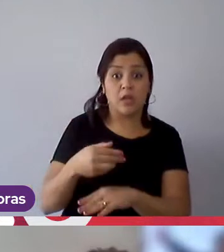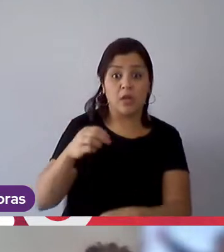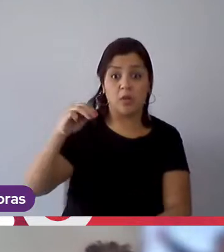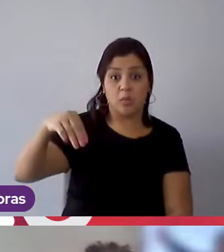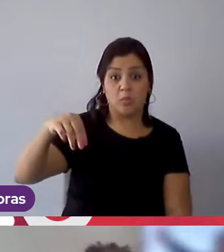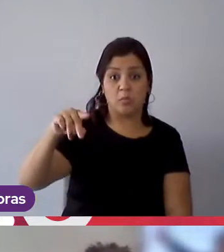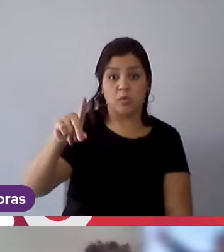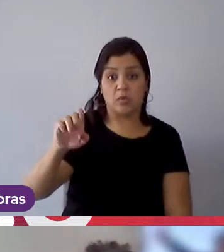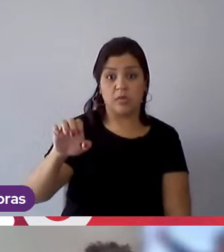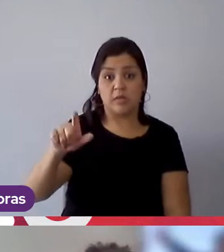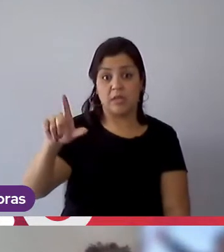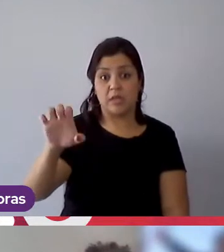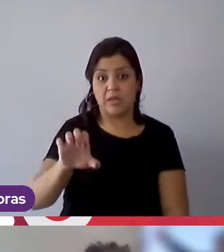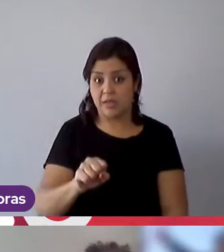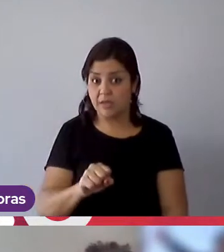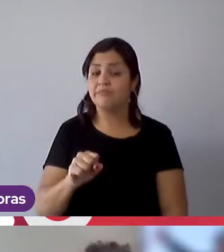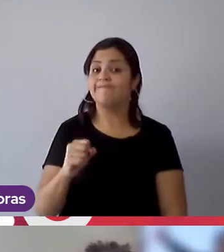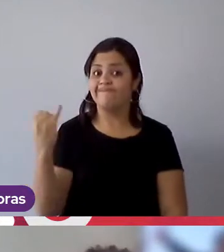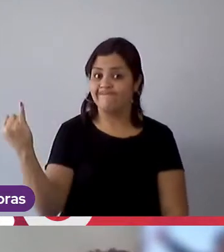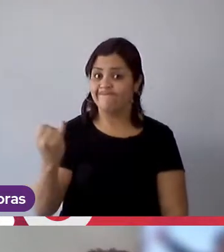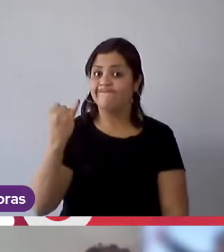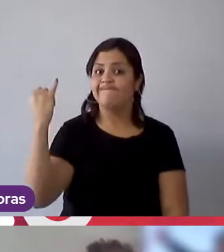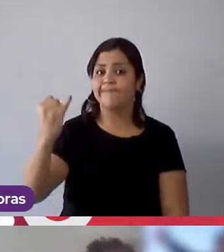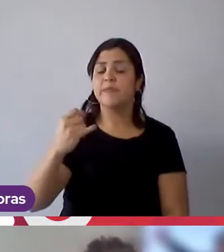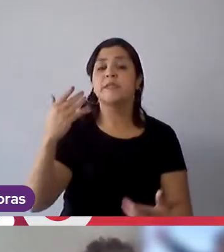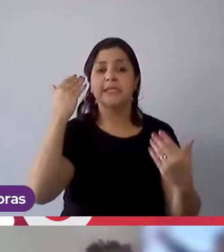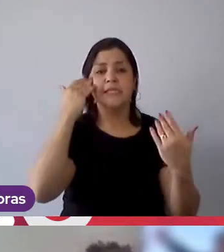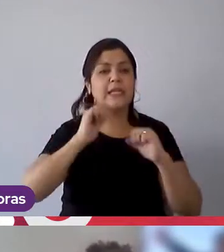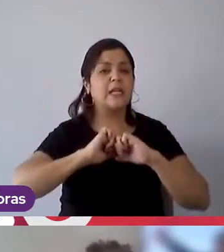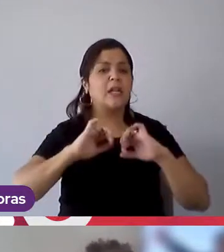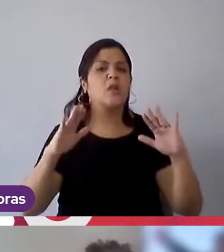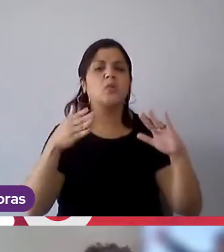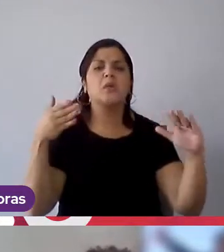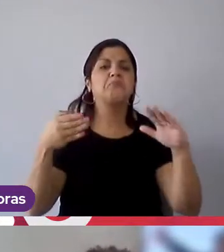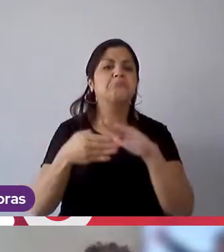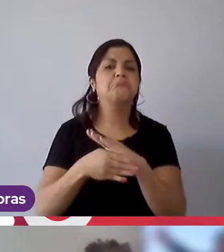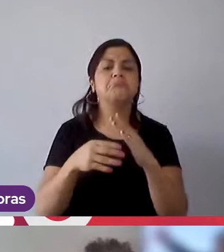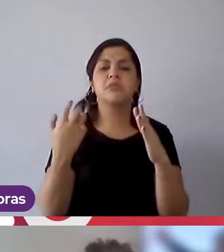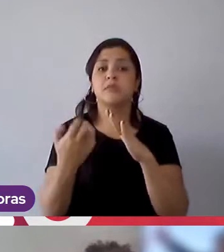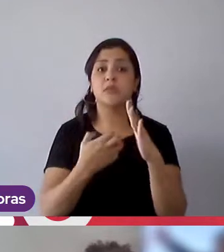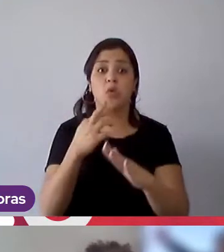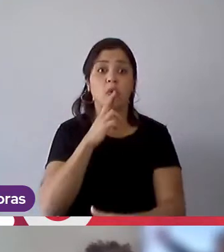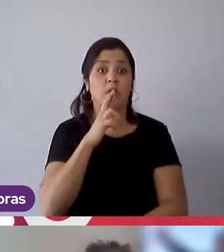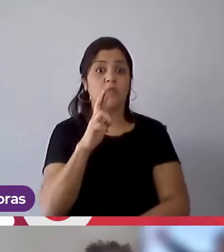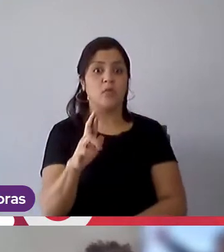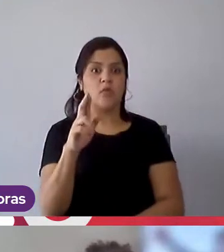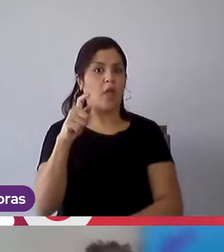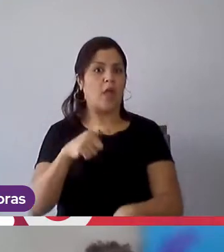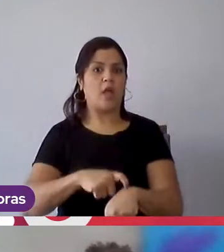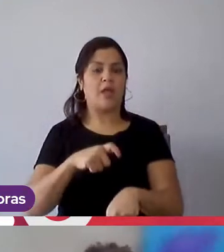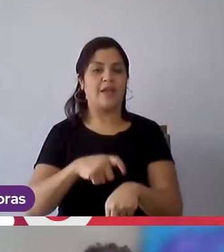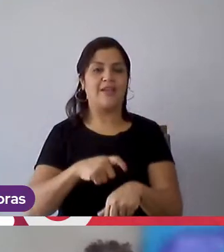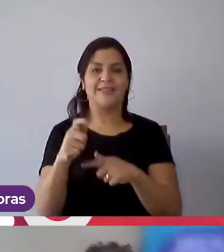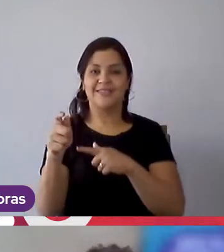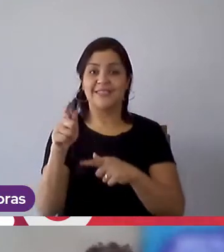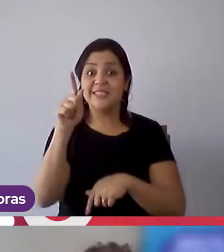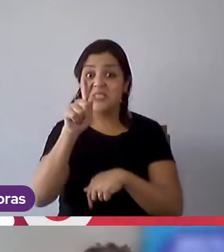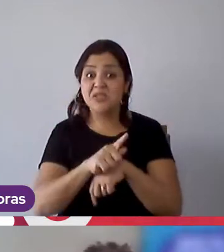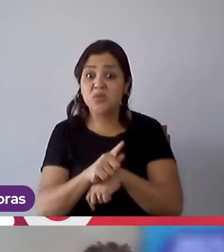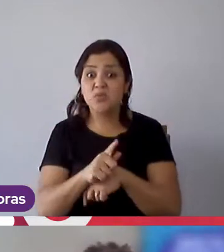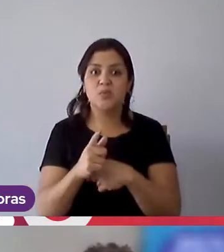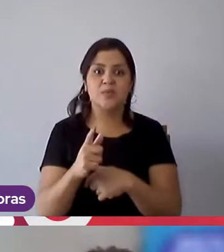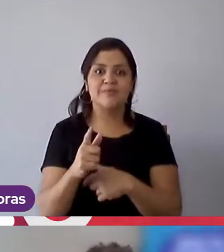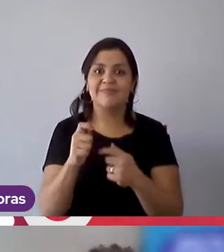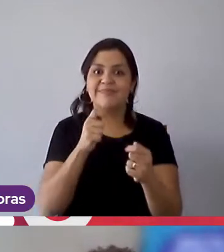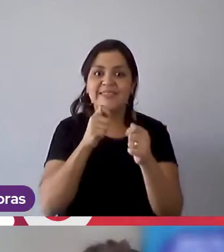boa, entendam primeiramente porquê vocês querem estar na mão delícia, porque assim, não é uma resposta para o gestor que vai te entrevistar, é resposta para você mesmo,